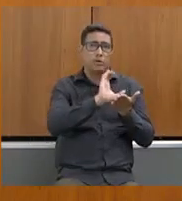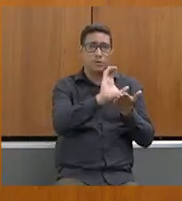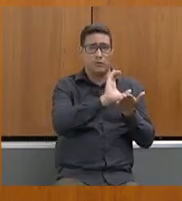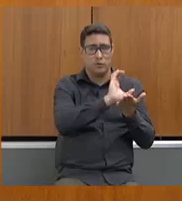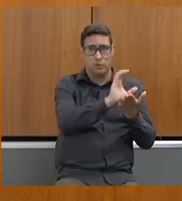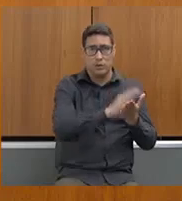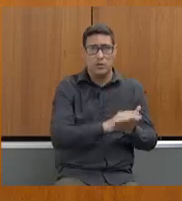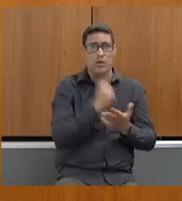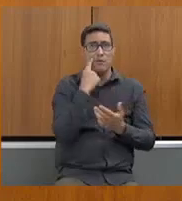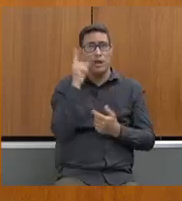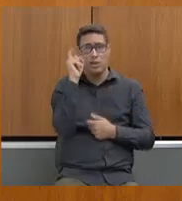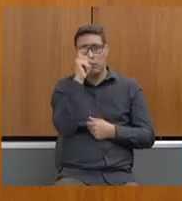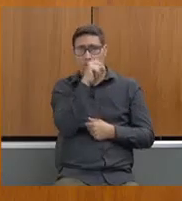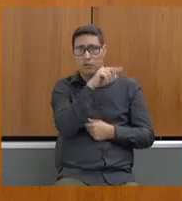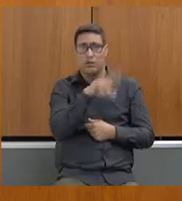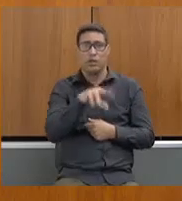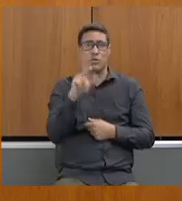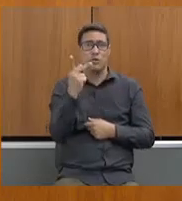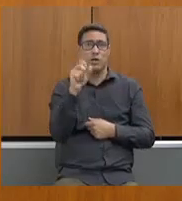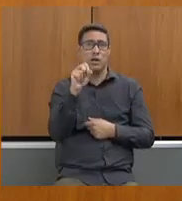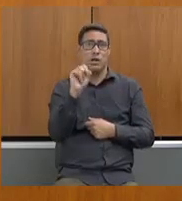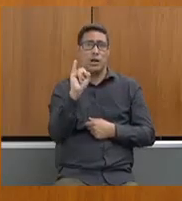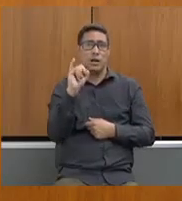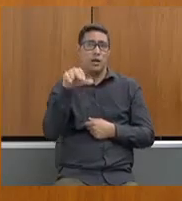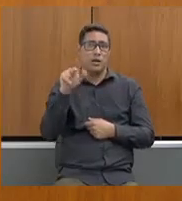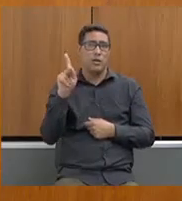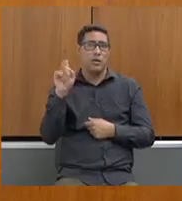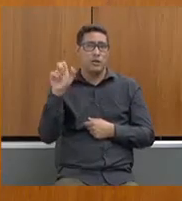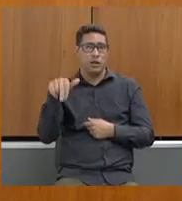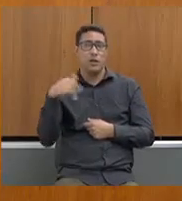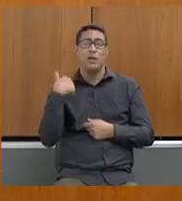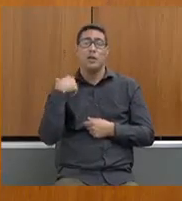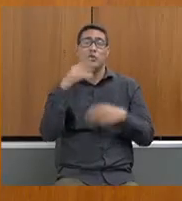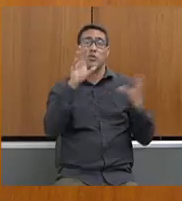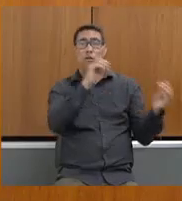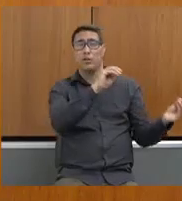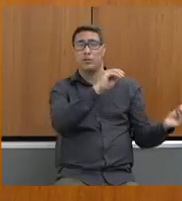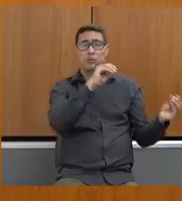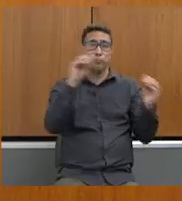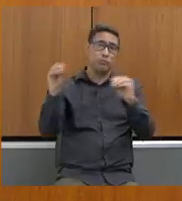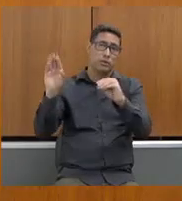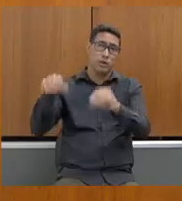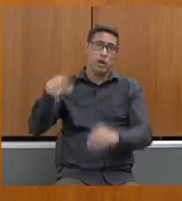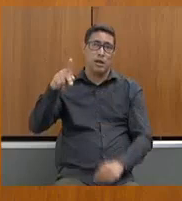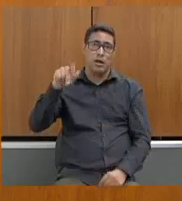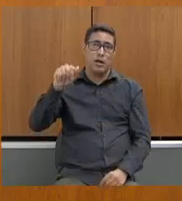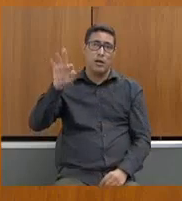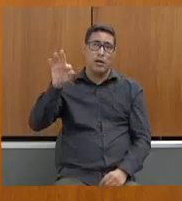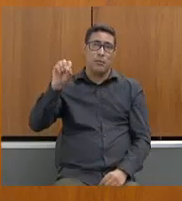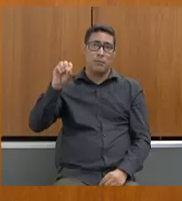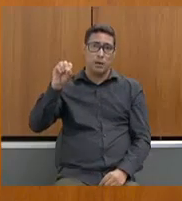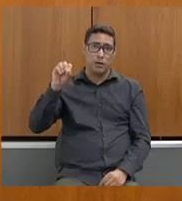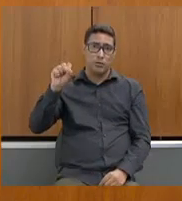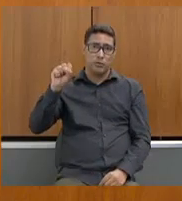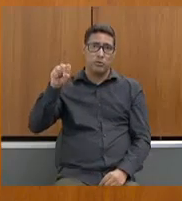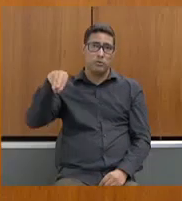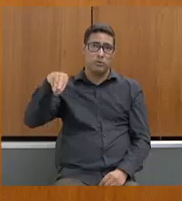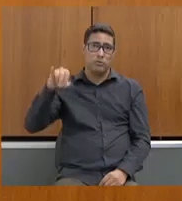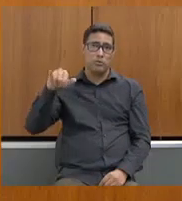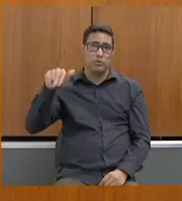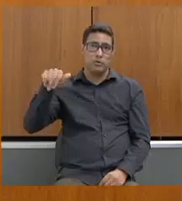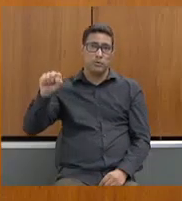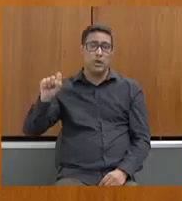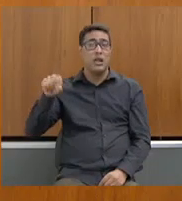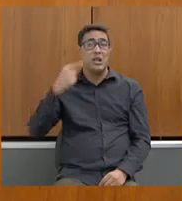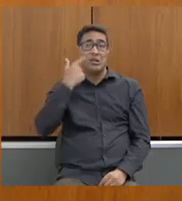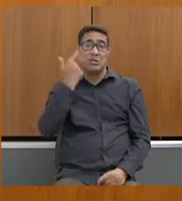estamos vendo hoje a dificuldade da Heineken que se instalar hoje em passos, nem sei se é SEMAD ou se é questão lá, nível